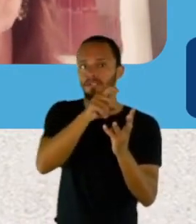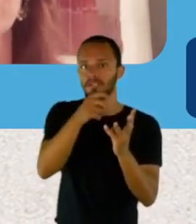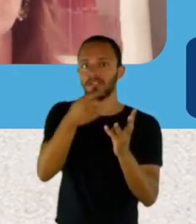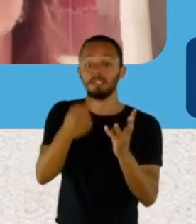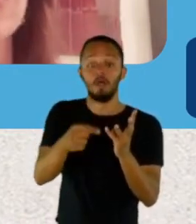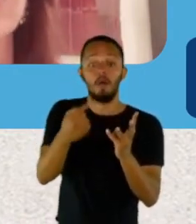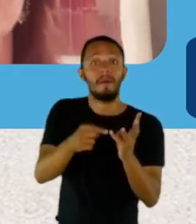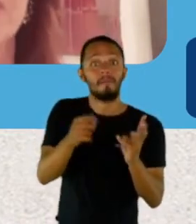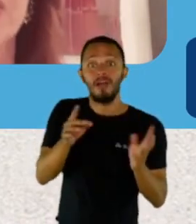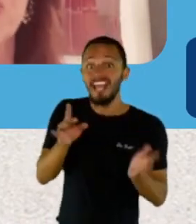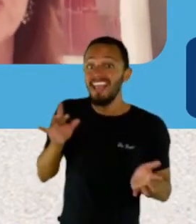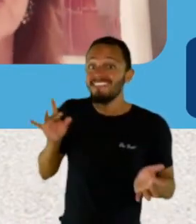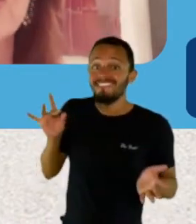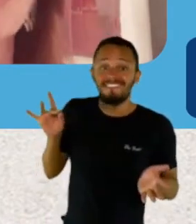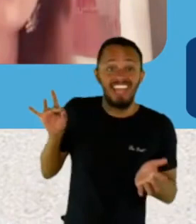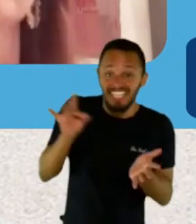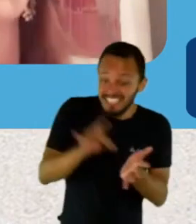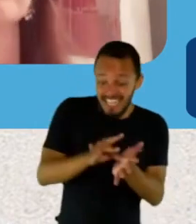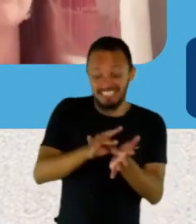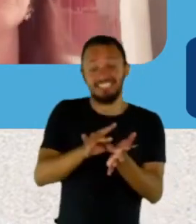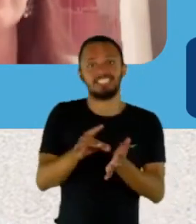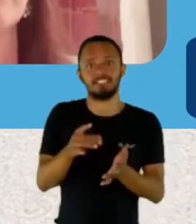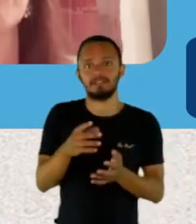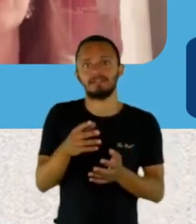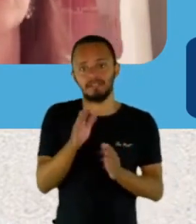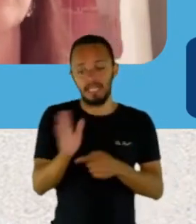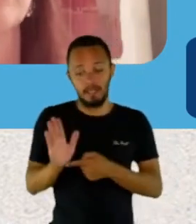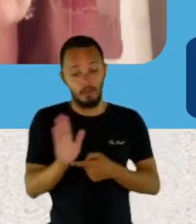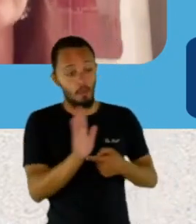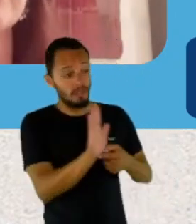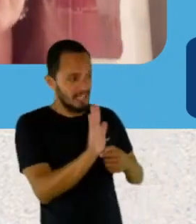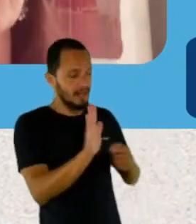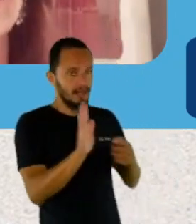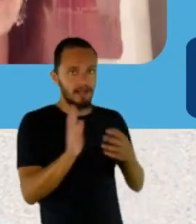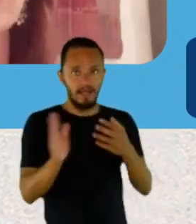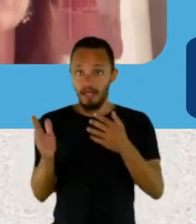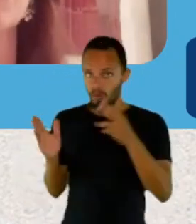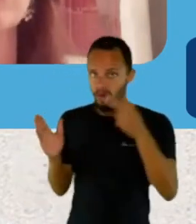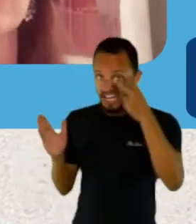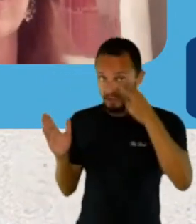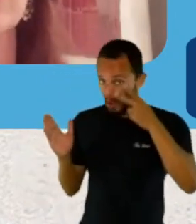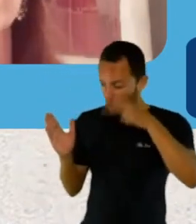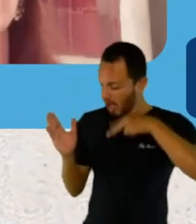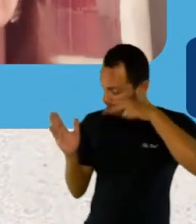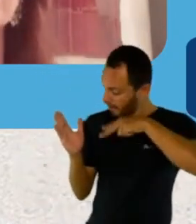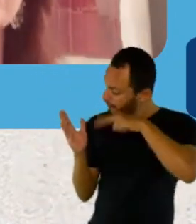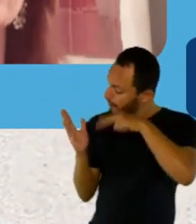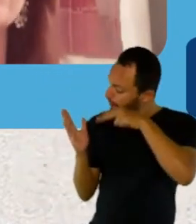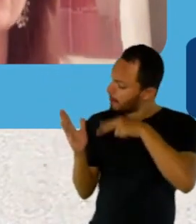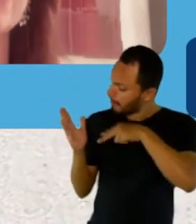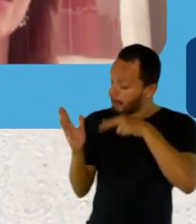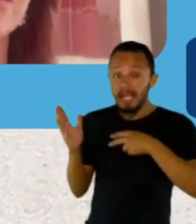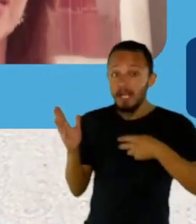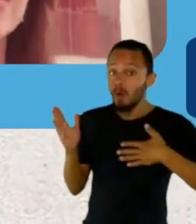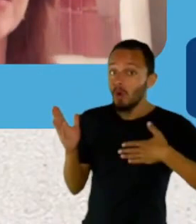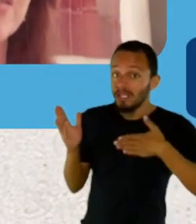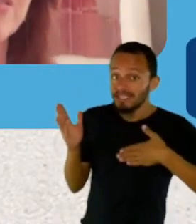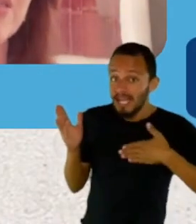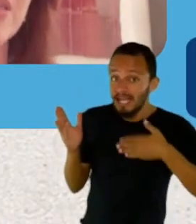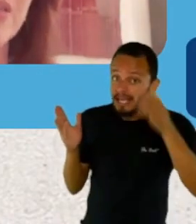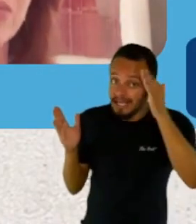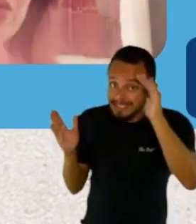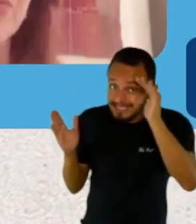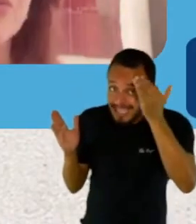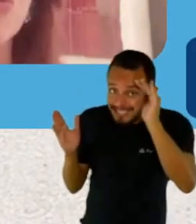o autor, para o leitor assim, olha, ok, o leitor tem que entender o final, tem que gostar do final e tem que ter